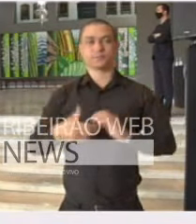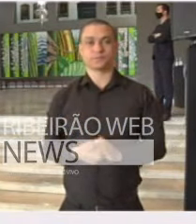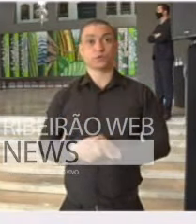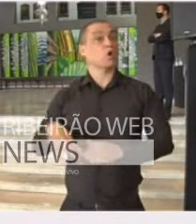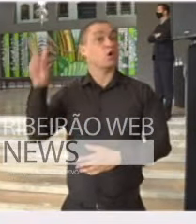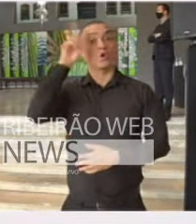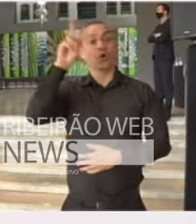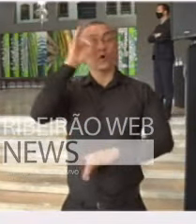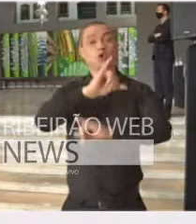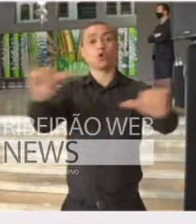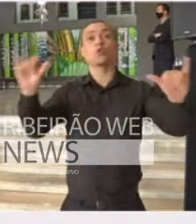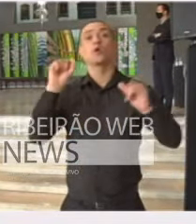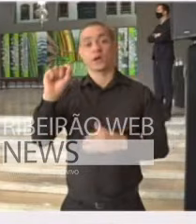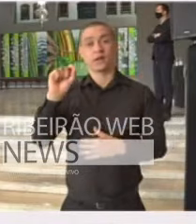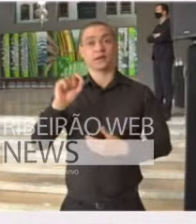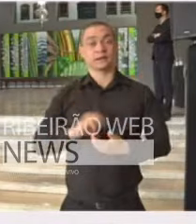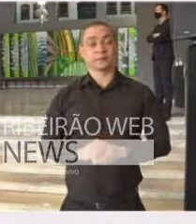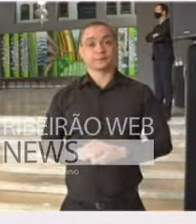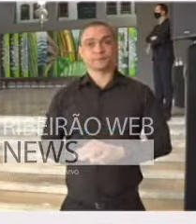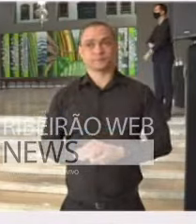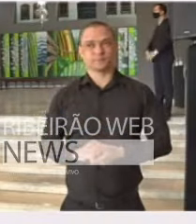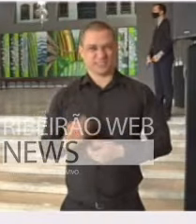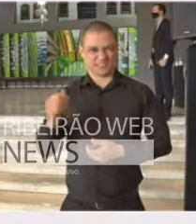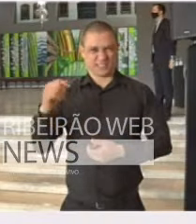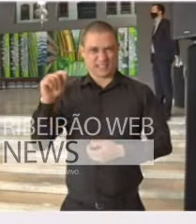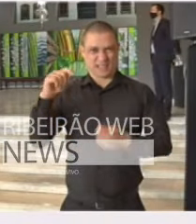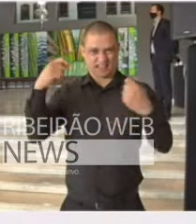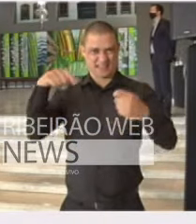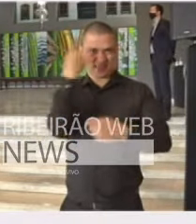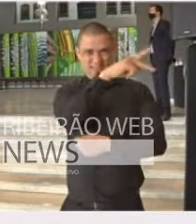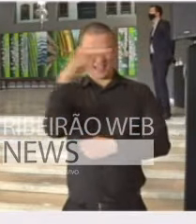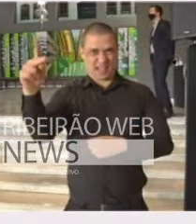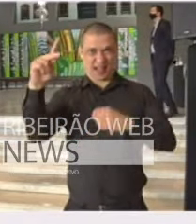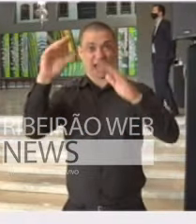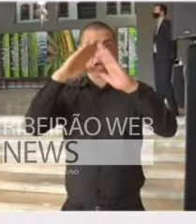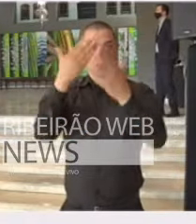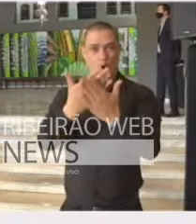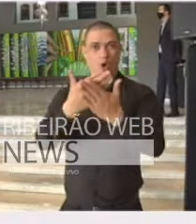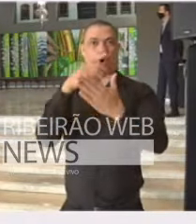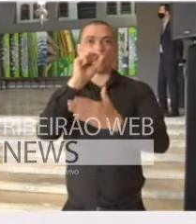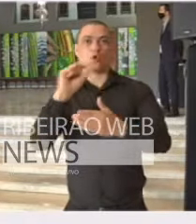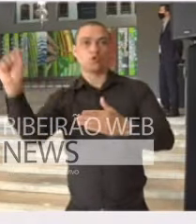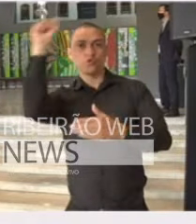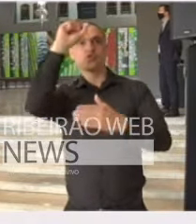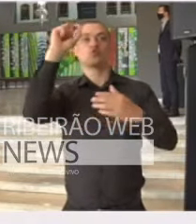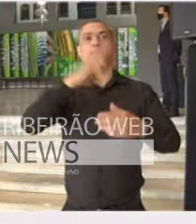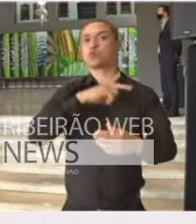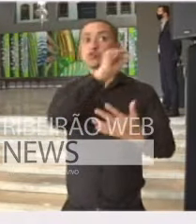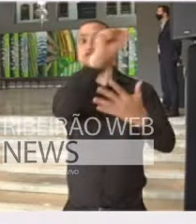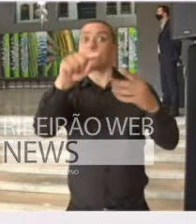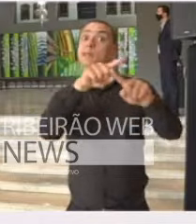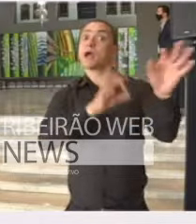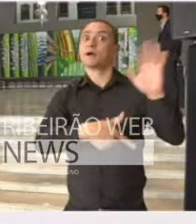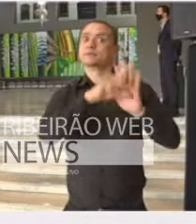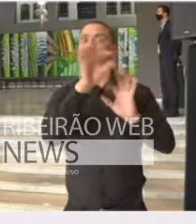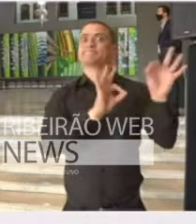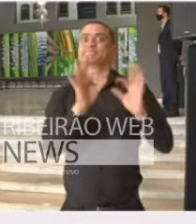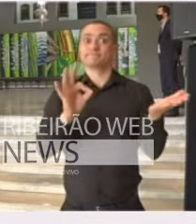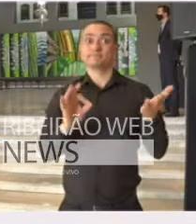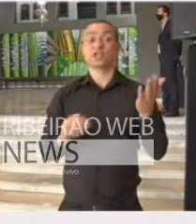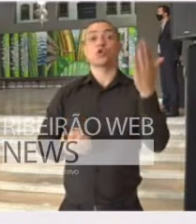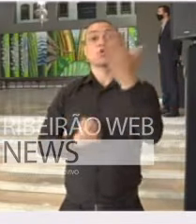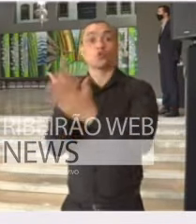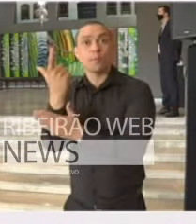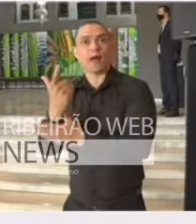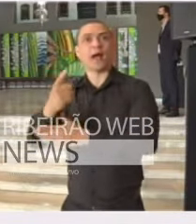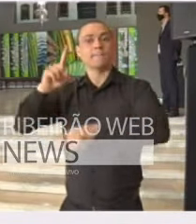Lembrando também que a necessidade das redes se planejarem para este retorno com aquisição